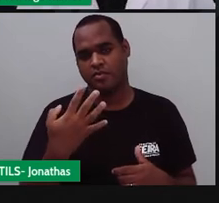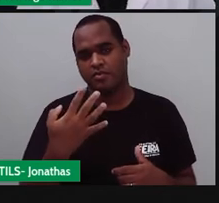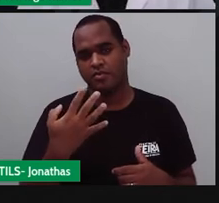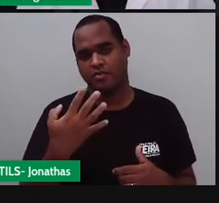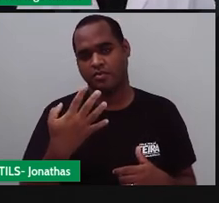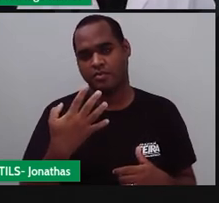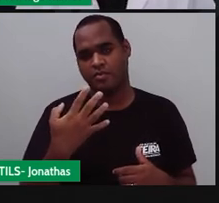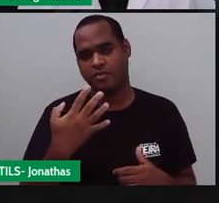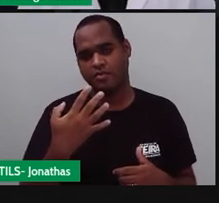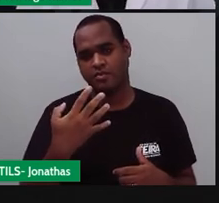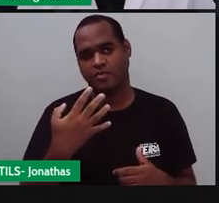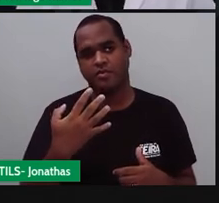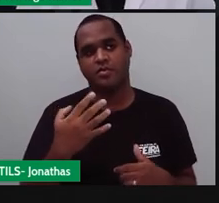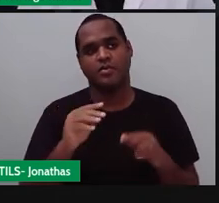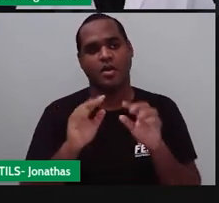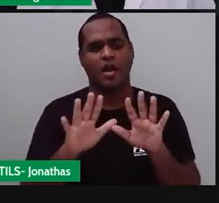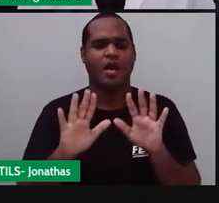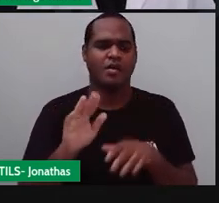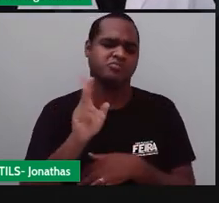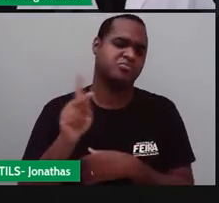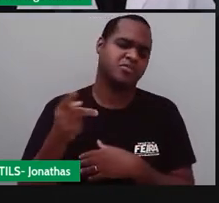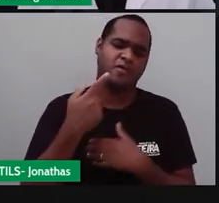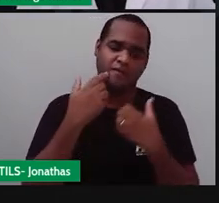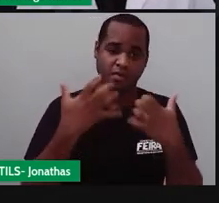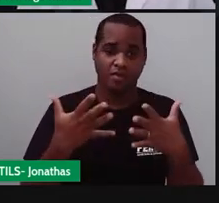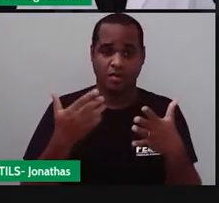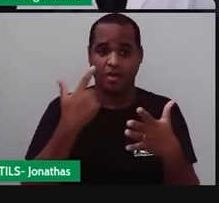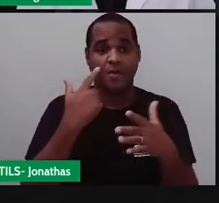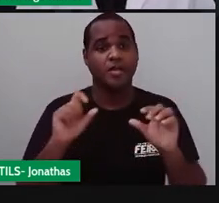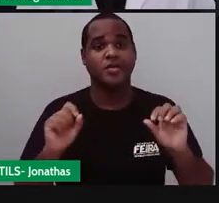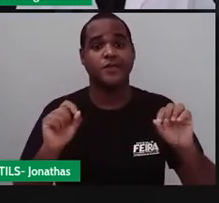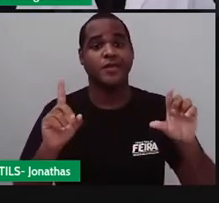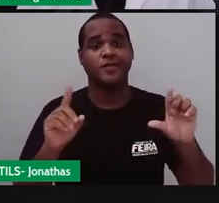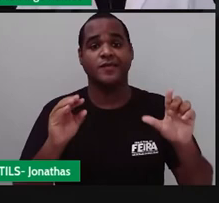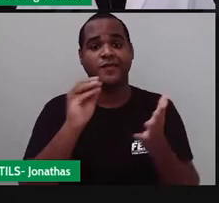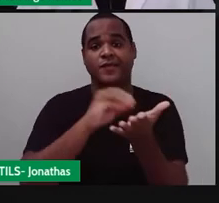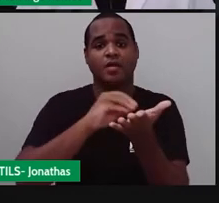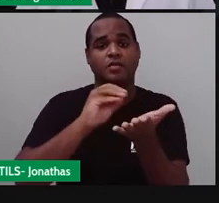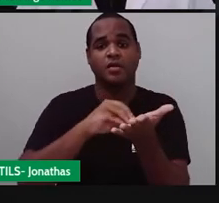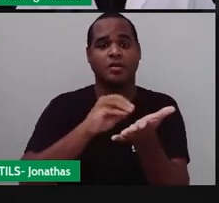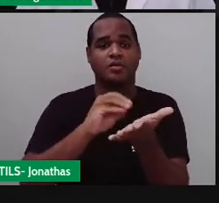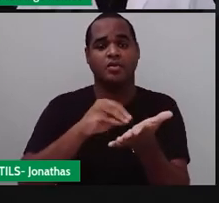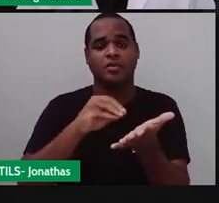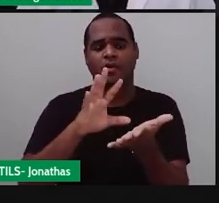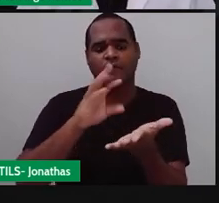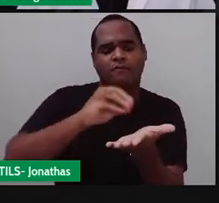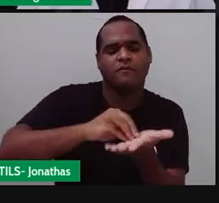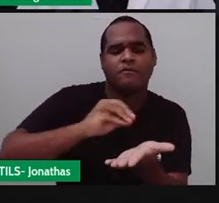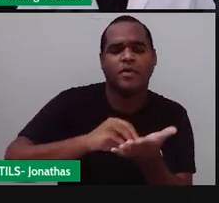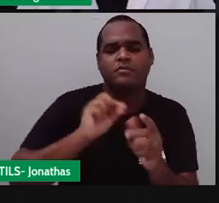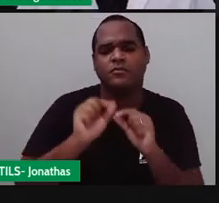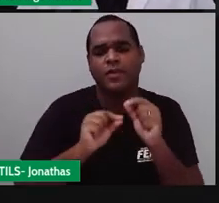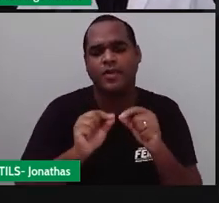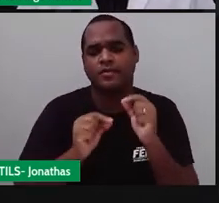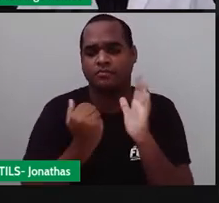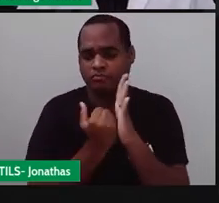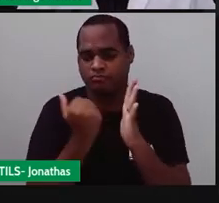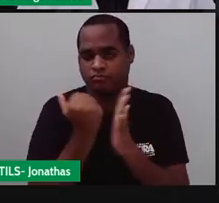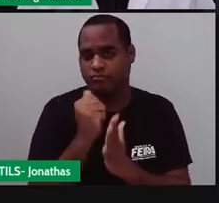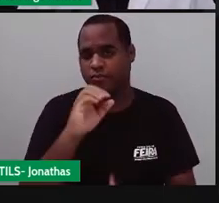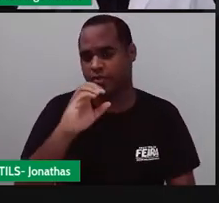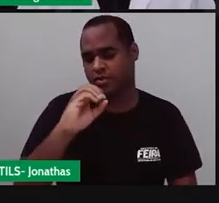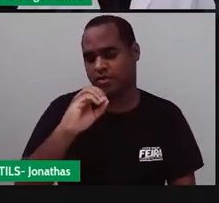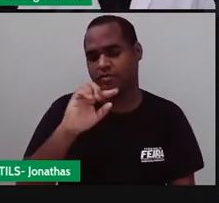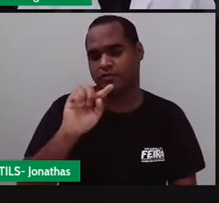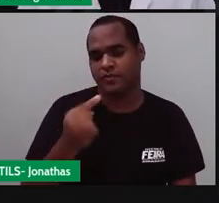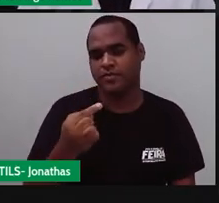tá? ah professor e na frente da vírgula está faltando faz o que se faltar? é só acrescentar zero de